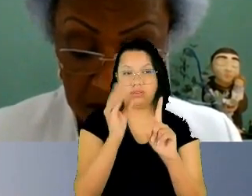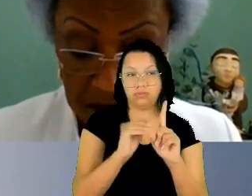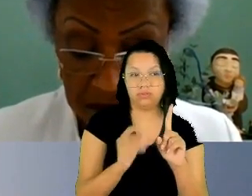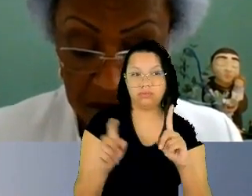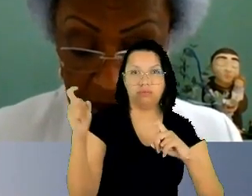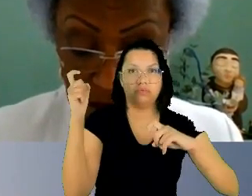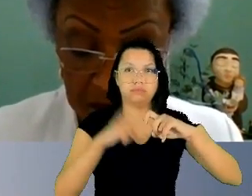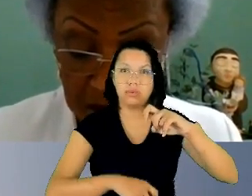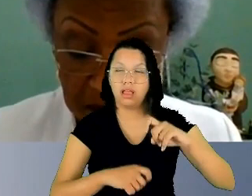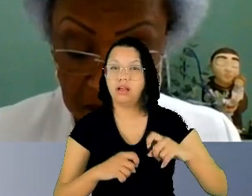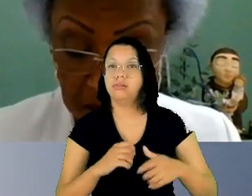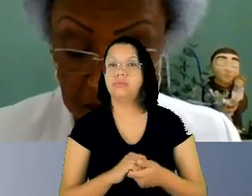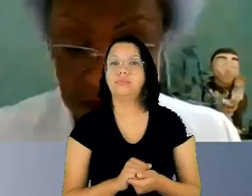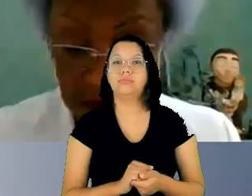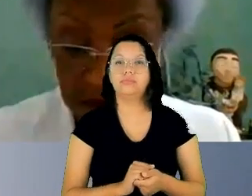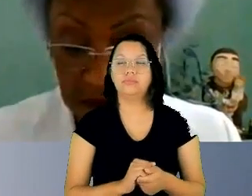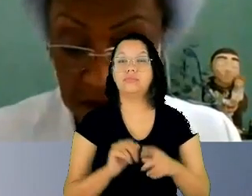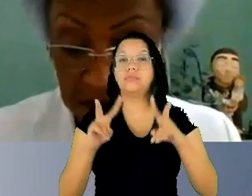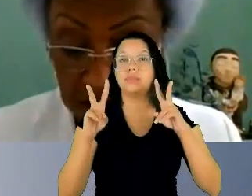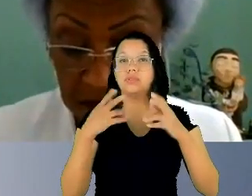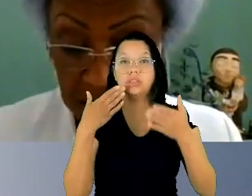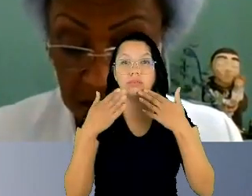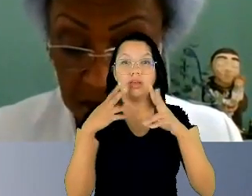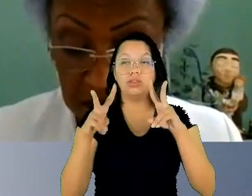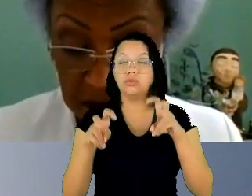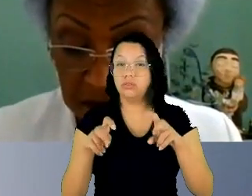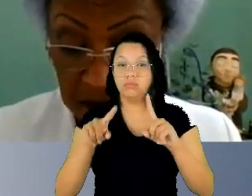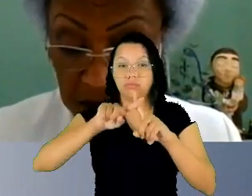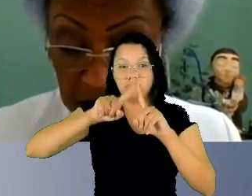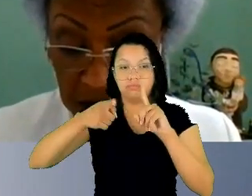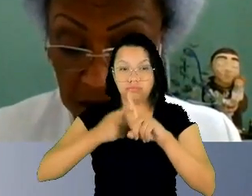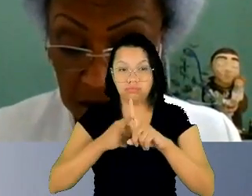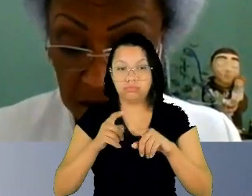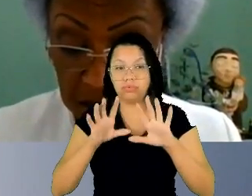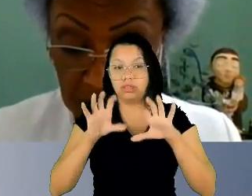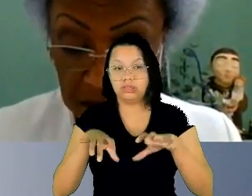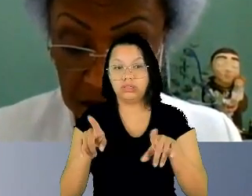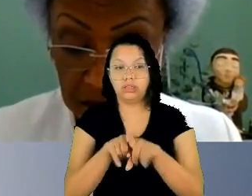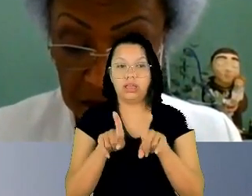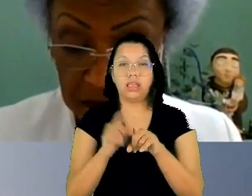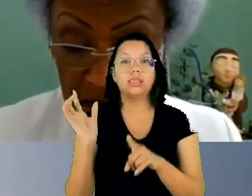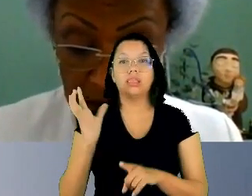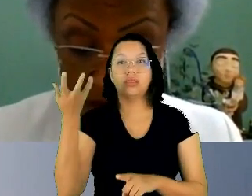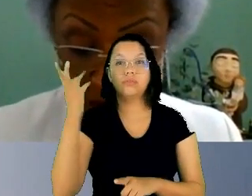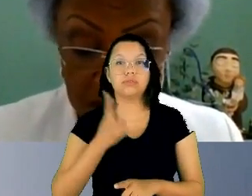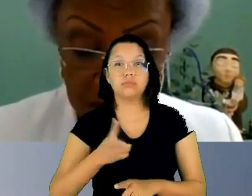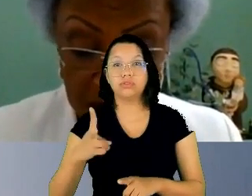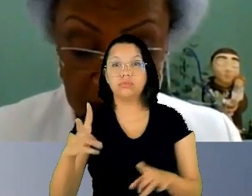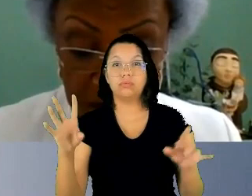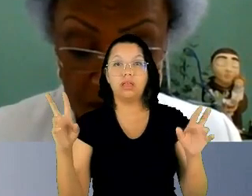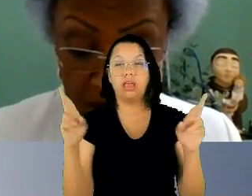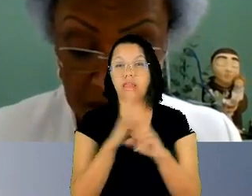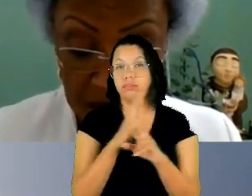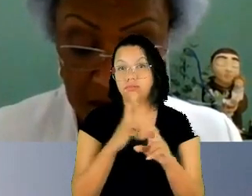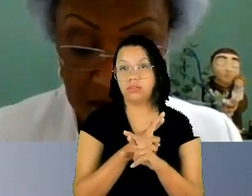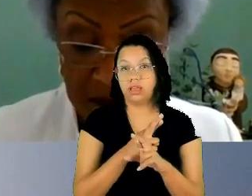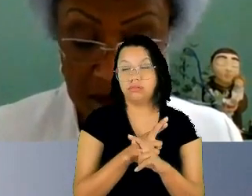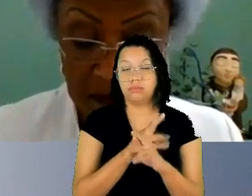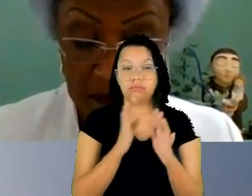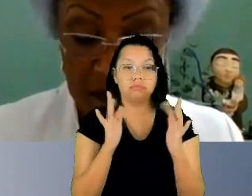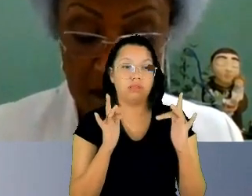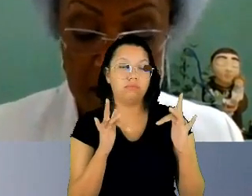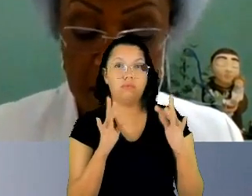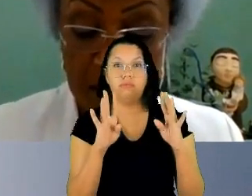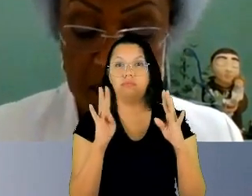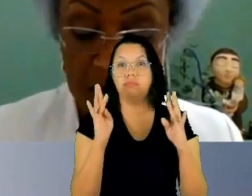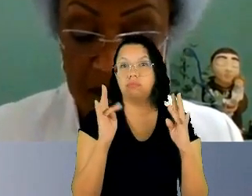assim como decisões por exemplo de permanecer ou não vinculadas a relacionamento afetivo a gente sabe que grande parte da